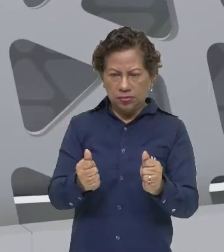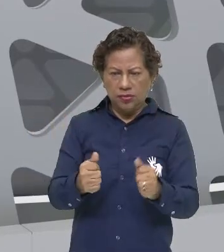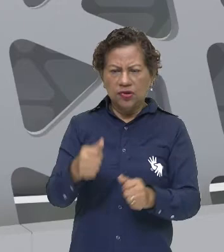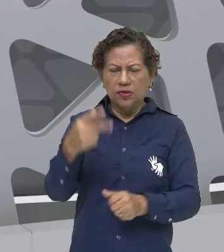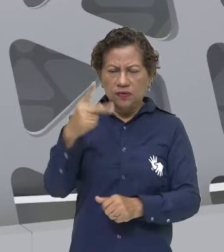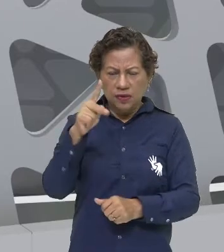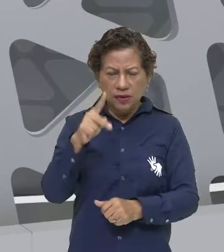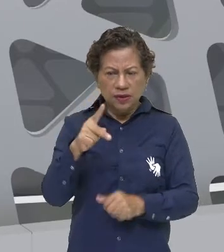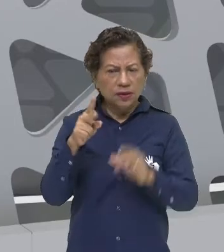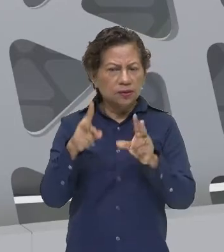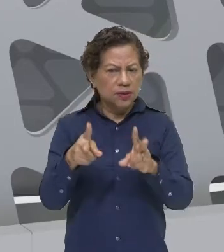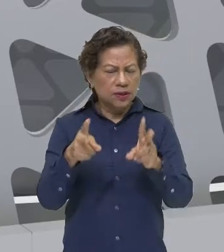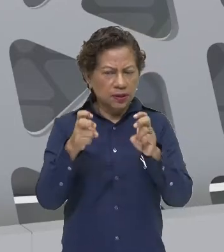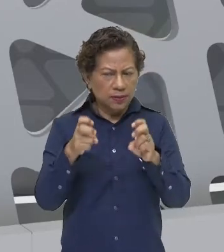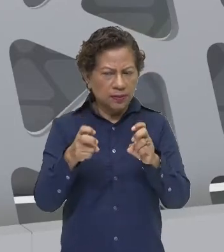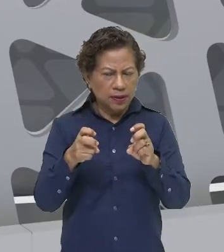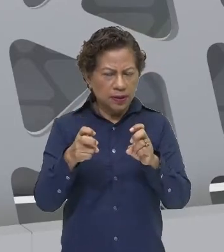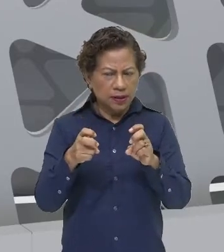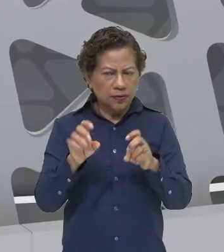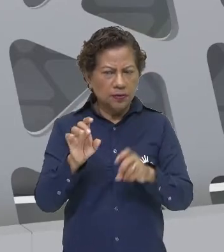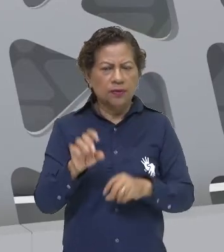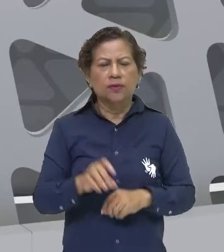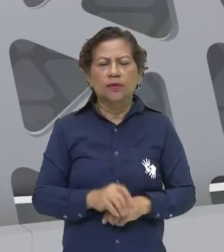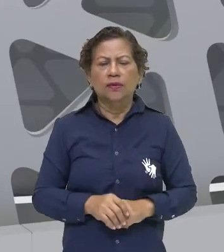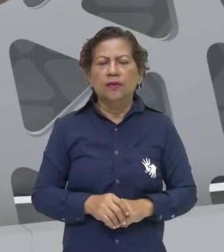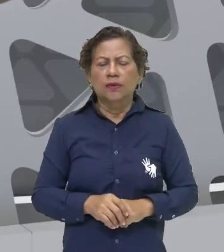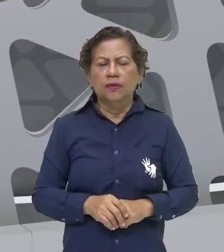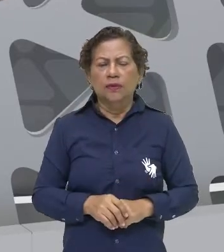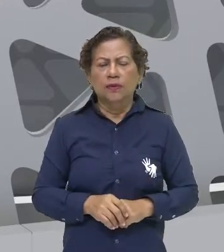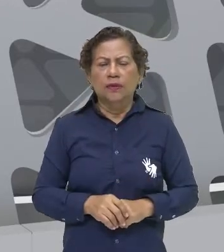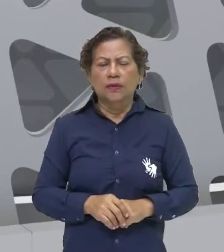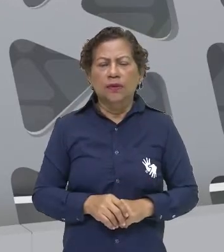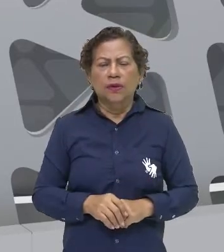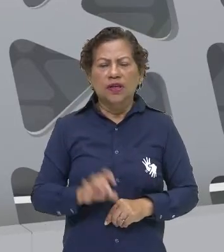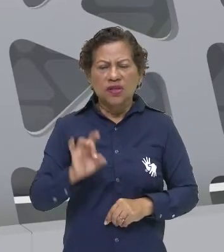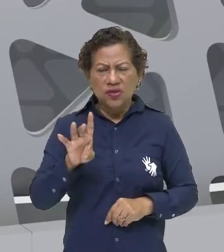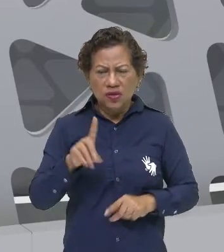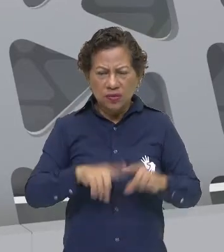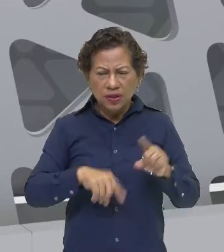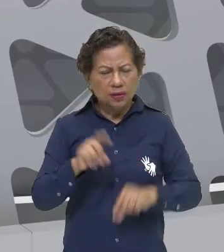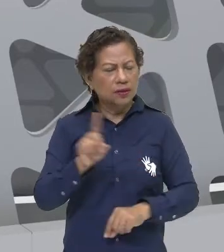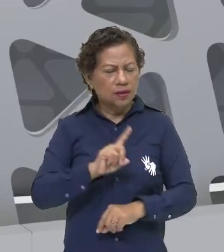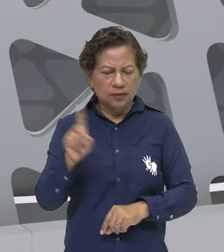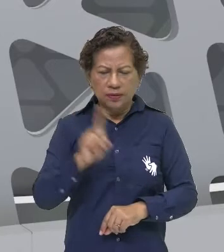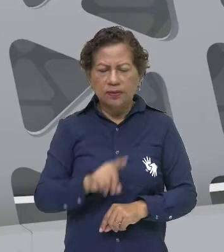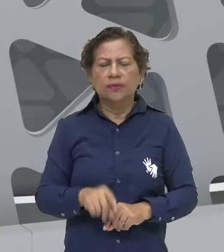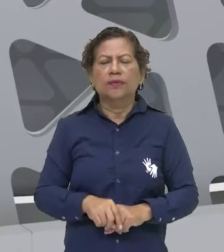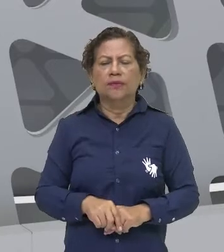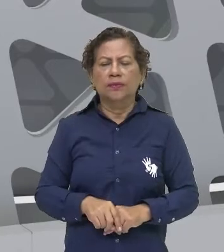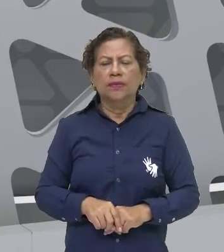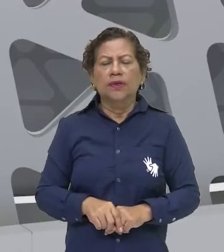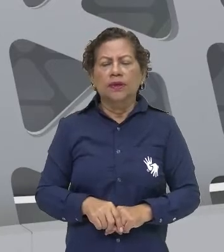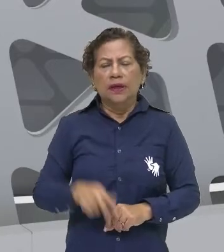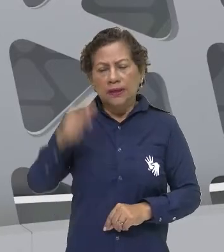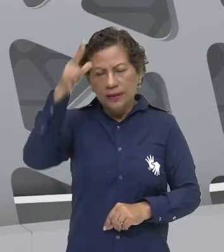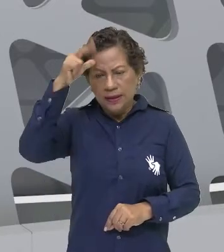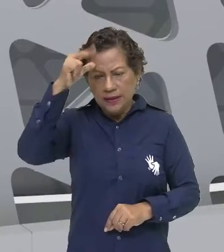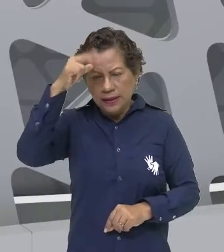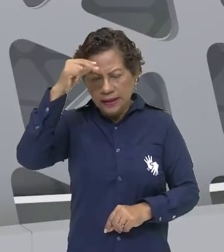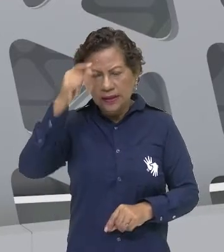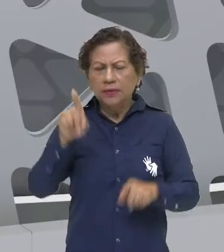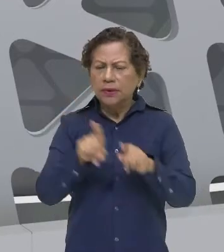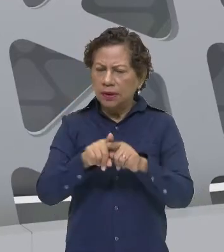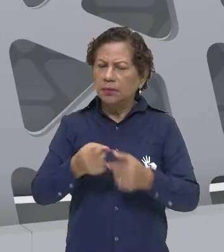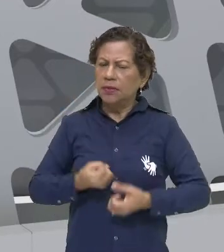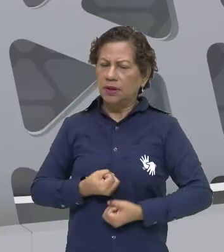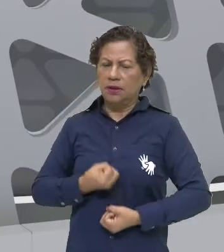não só os objetos, mas a poesia também. Então, professora, uma poesia dadaísta,